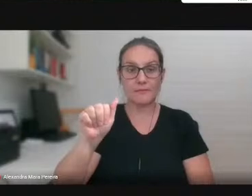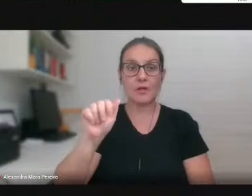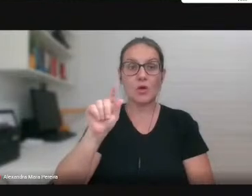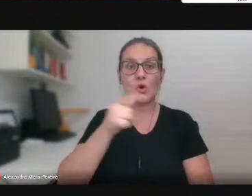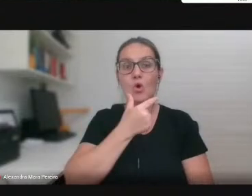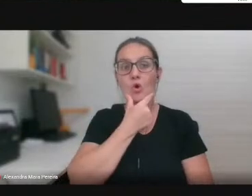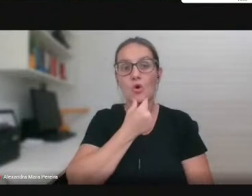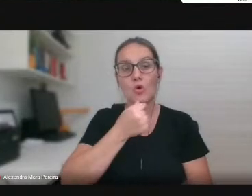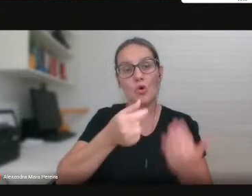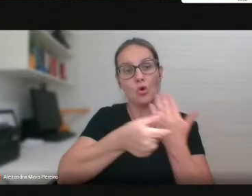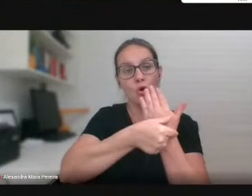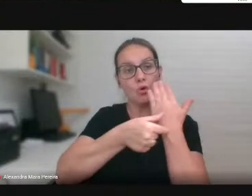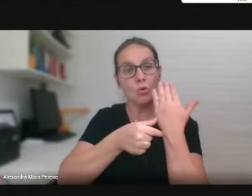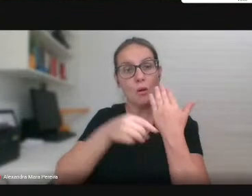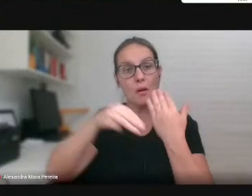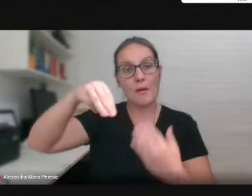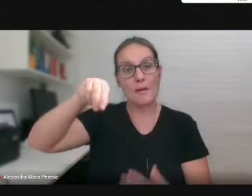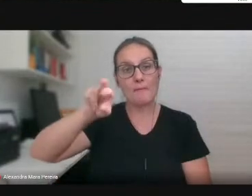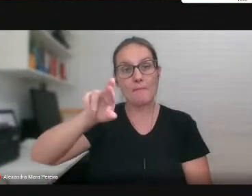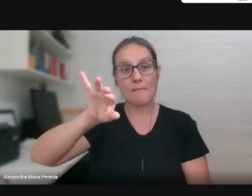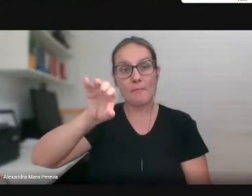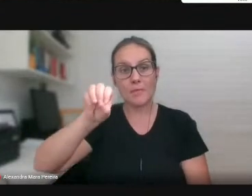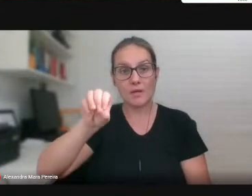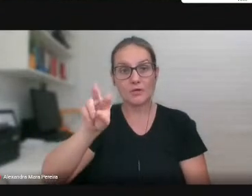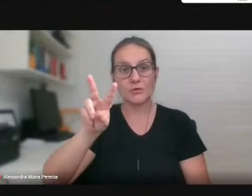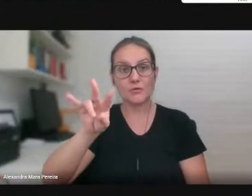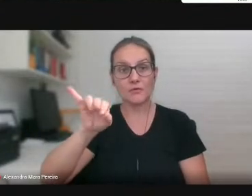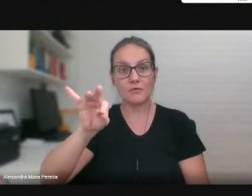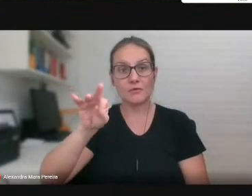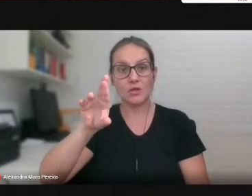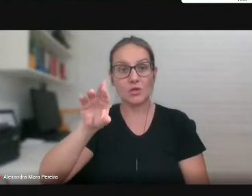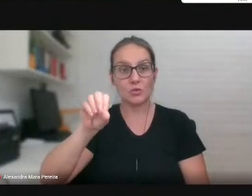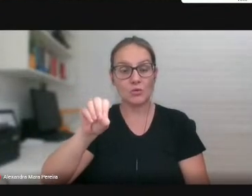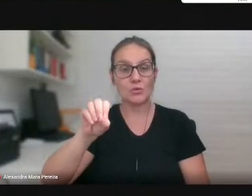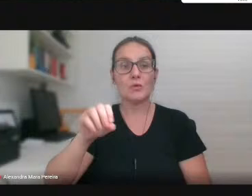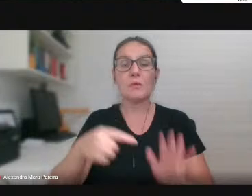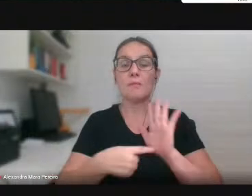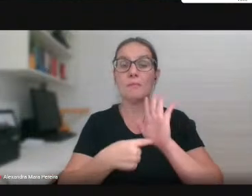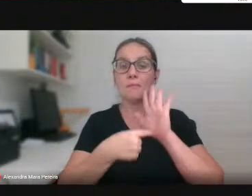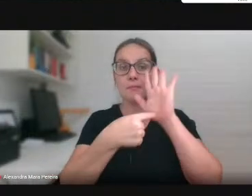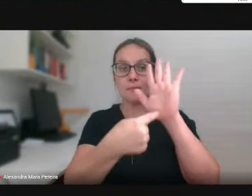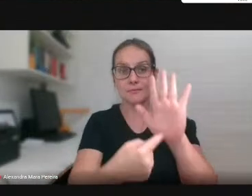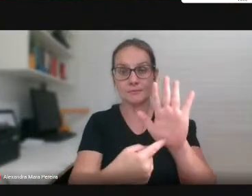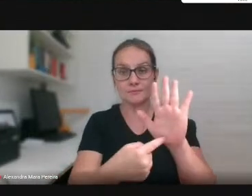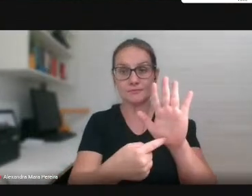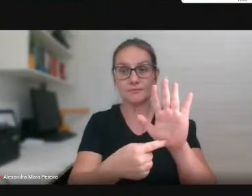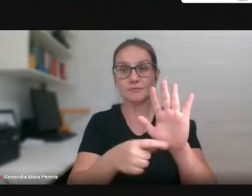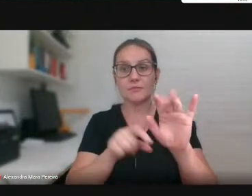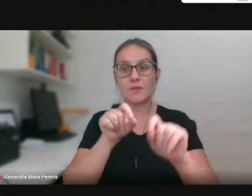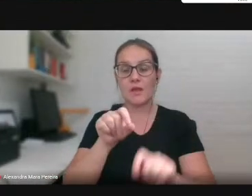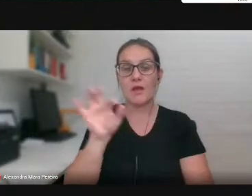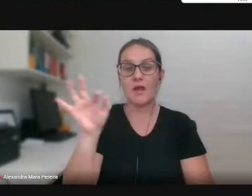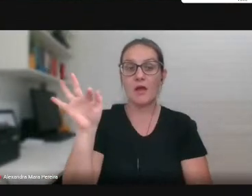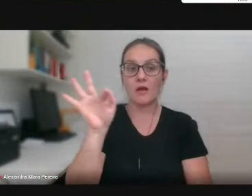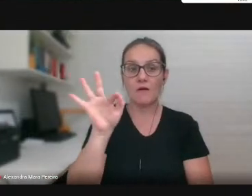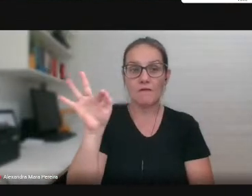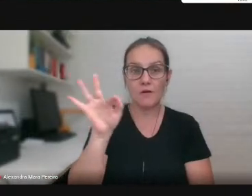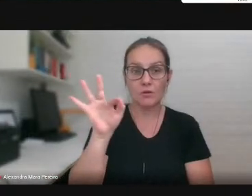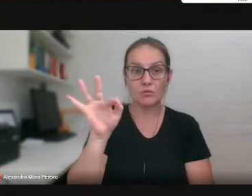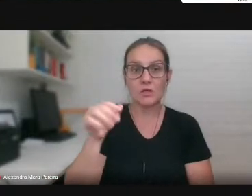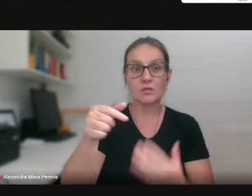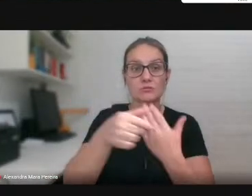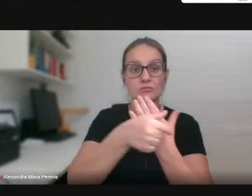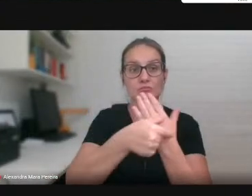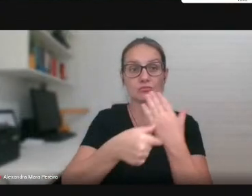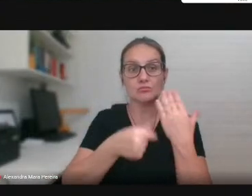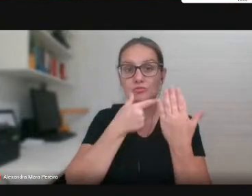é importante destacar para a apresentação, que seja mencionado, a faculdade desse autor,